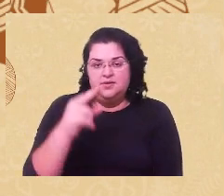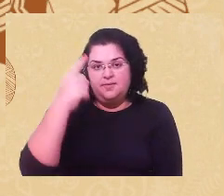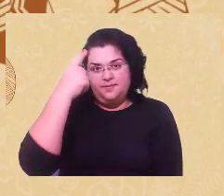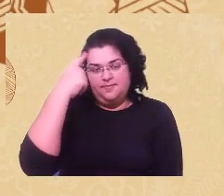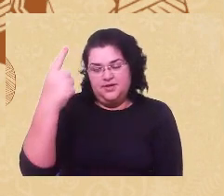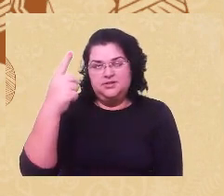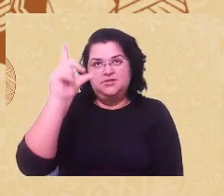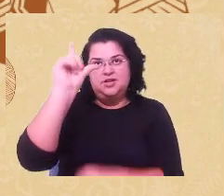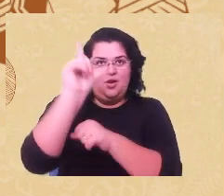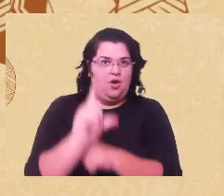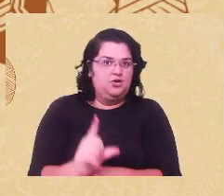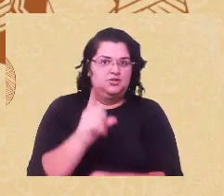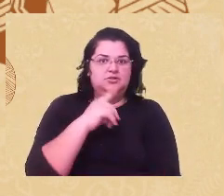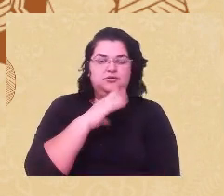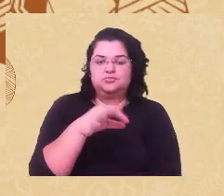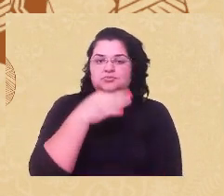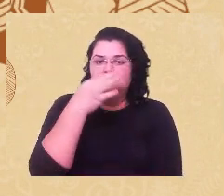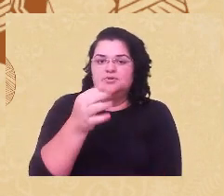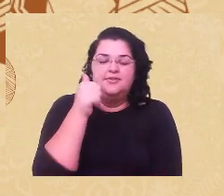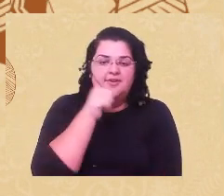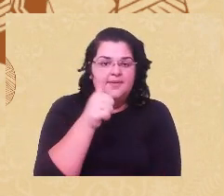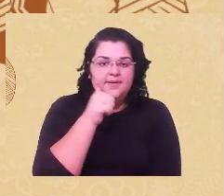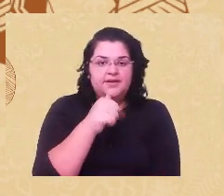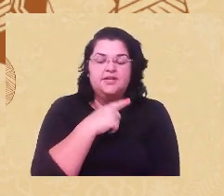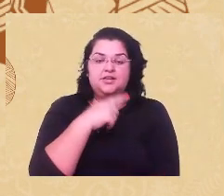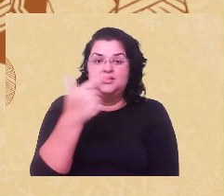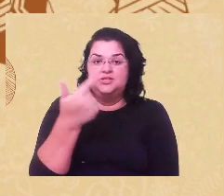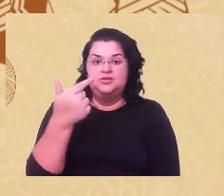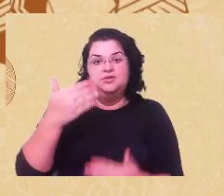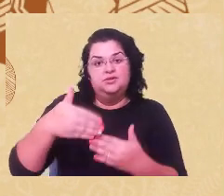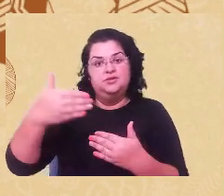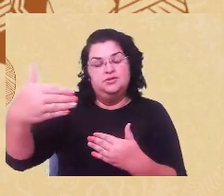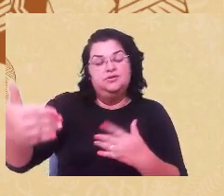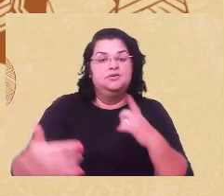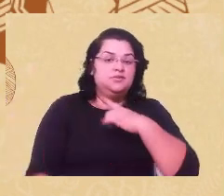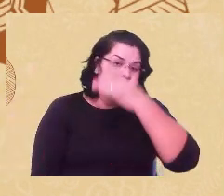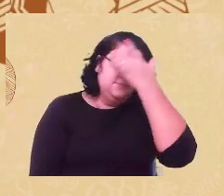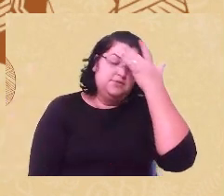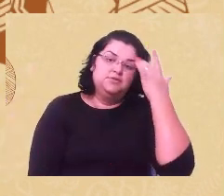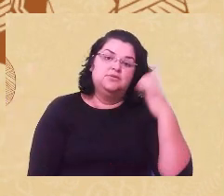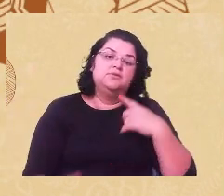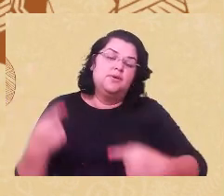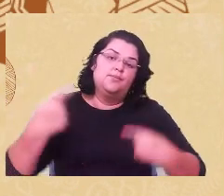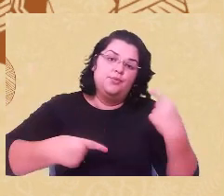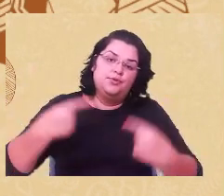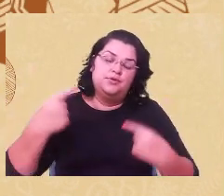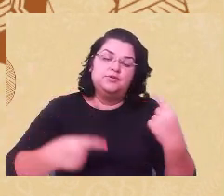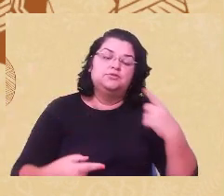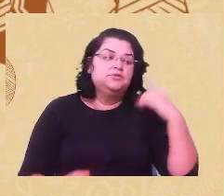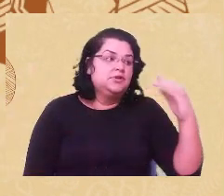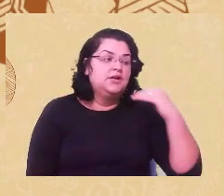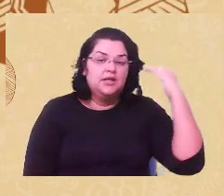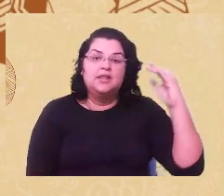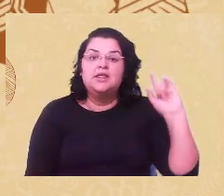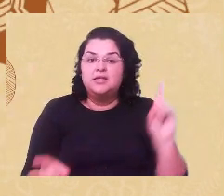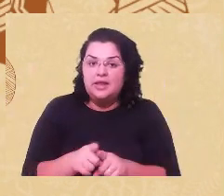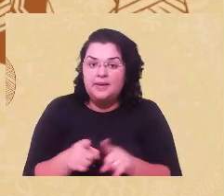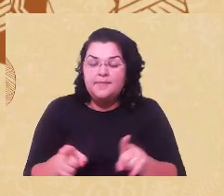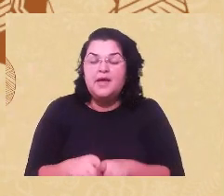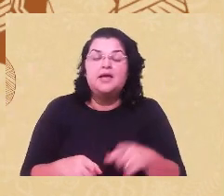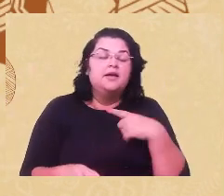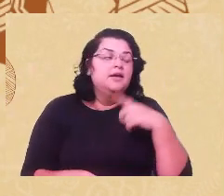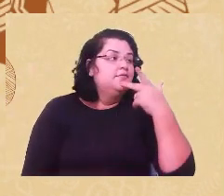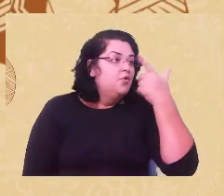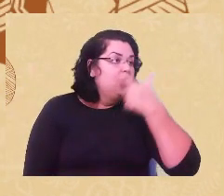afirmação das feministas da segunda onda de que o pessoal é político e é uma afirmação extremamente potente, eu gosto muito de uma outra